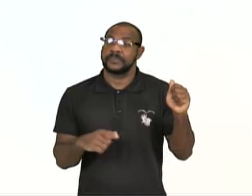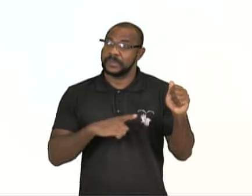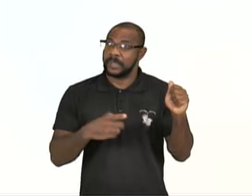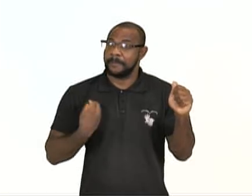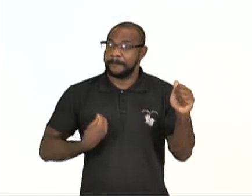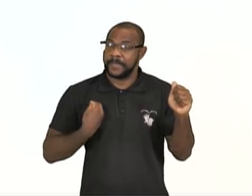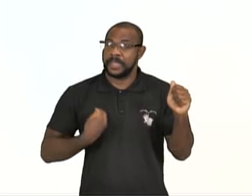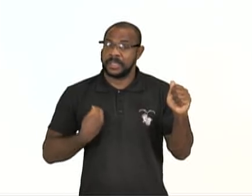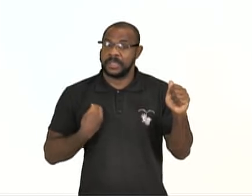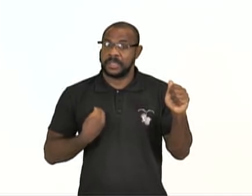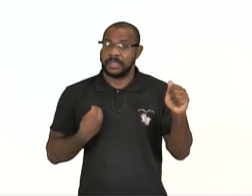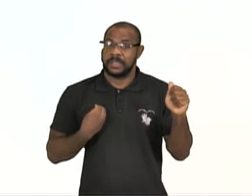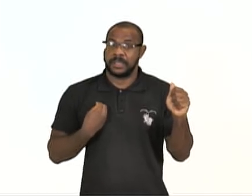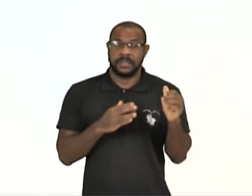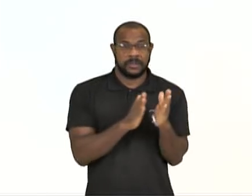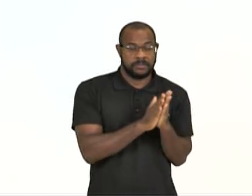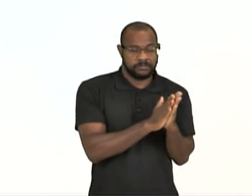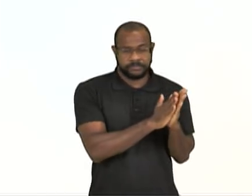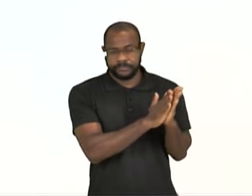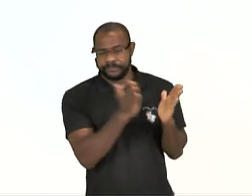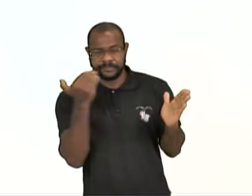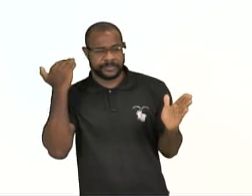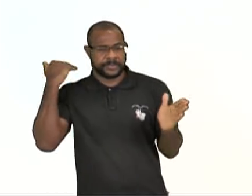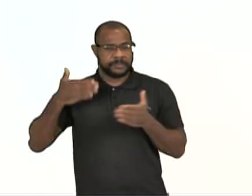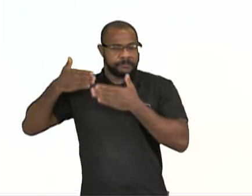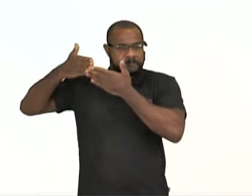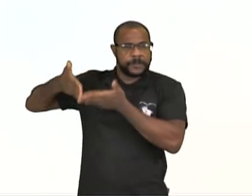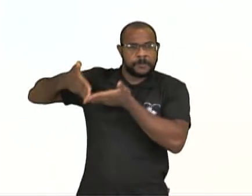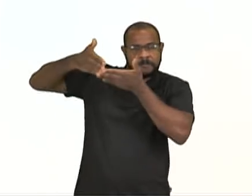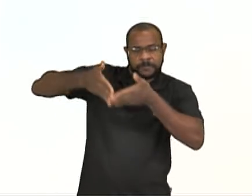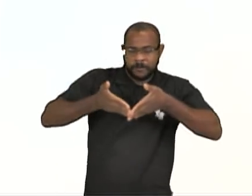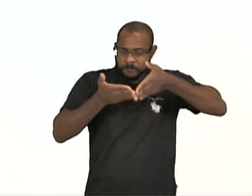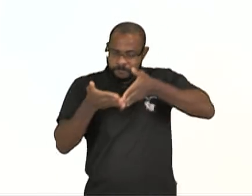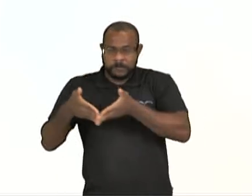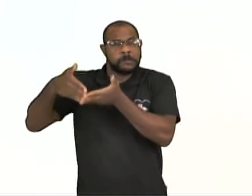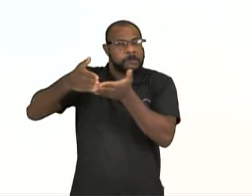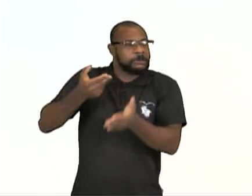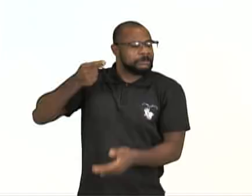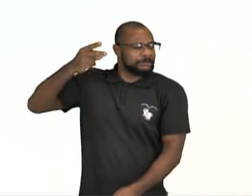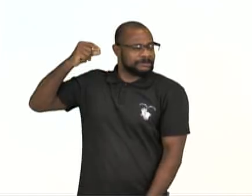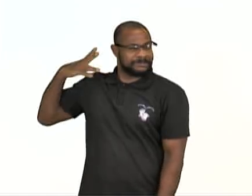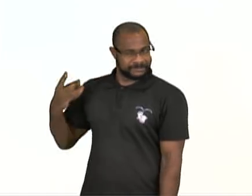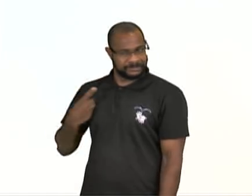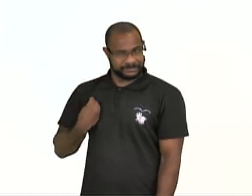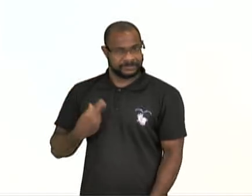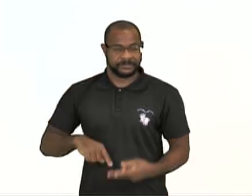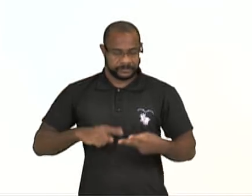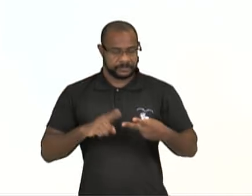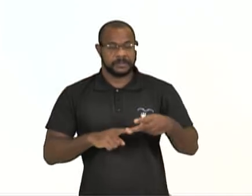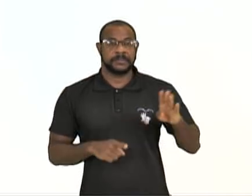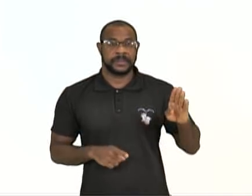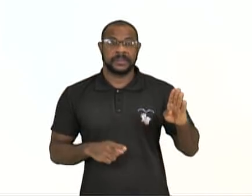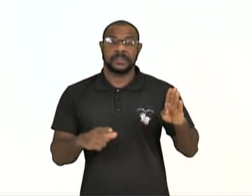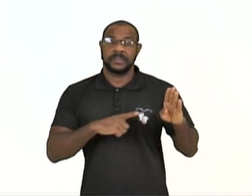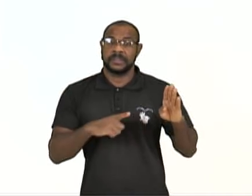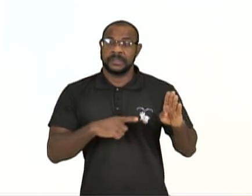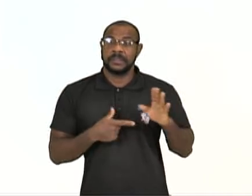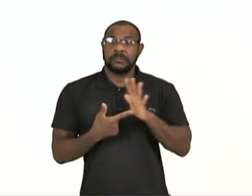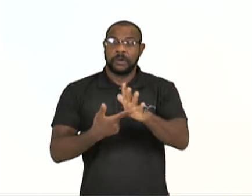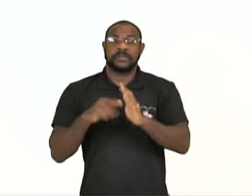presentes desde as grandes navegações... Só tem uma alternativa correta, hein? B. Estabelecem